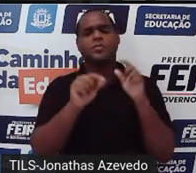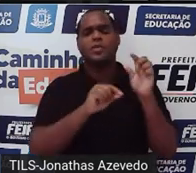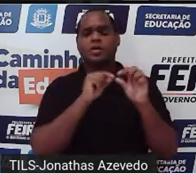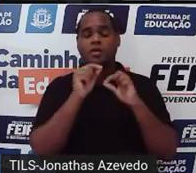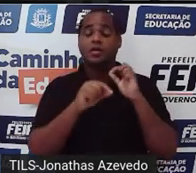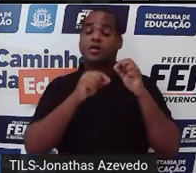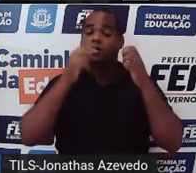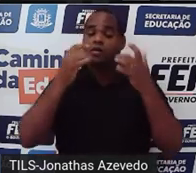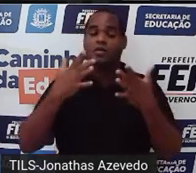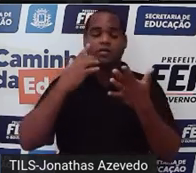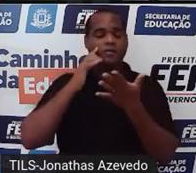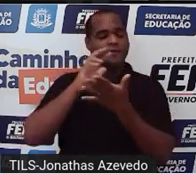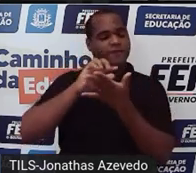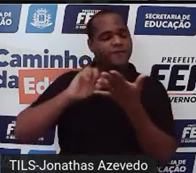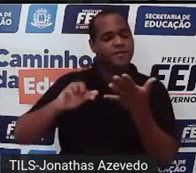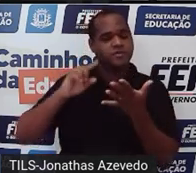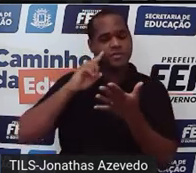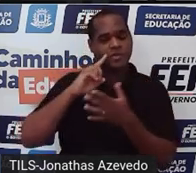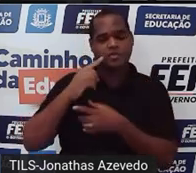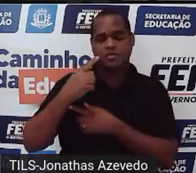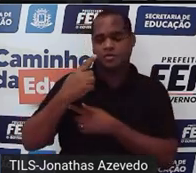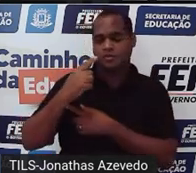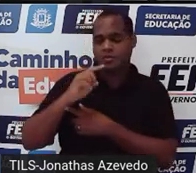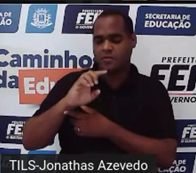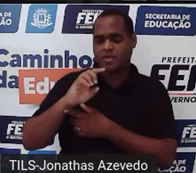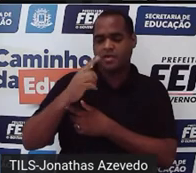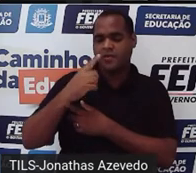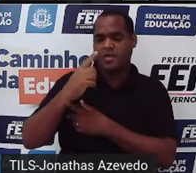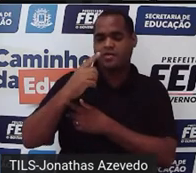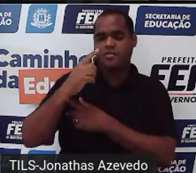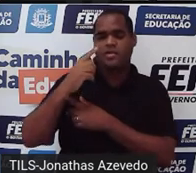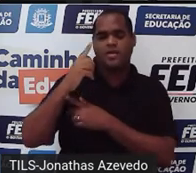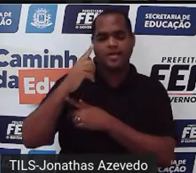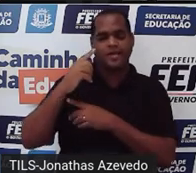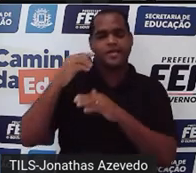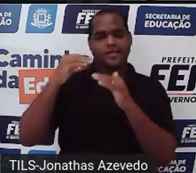essas equações a gente chama de equações equivalentes